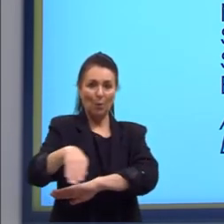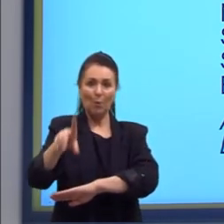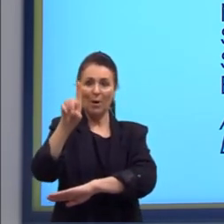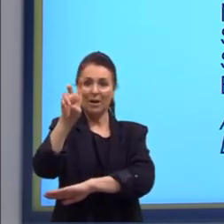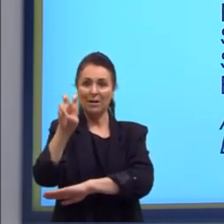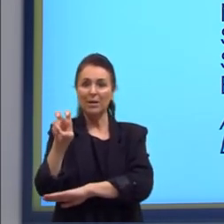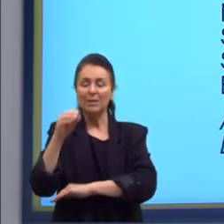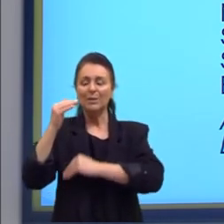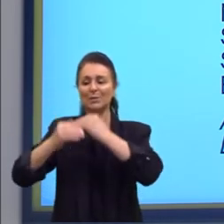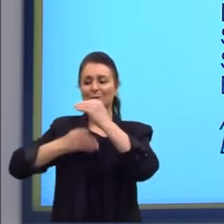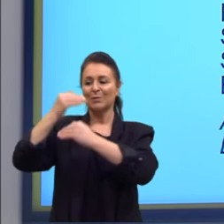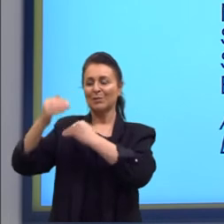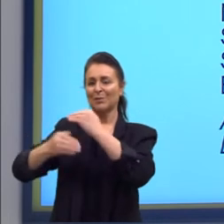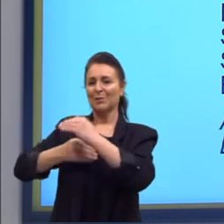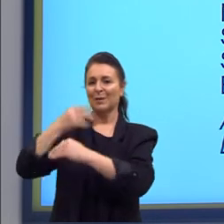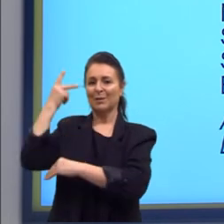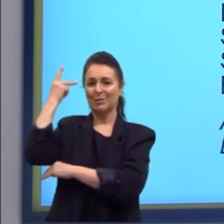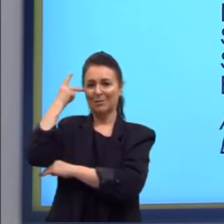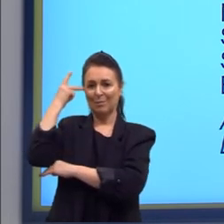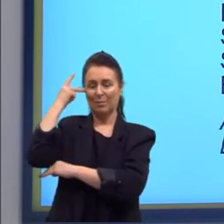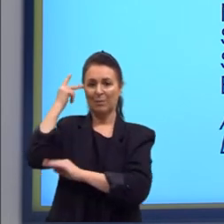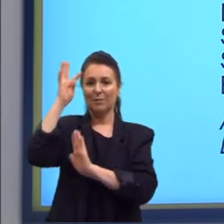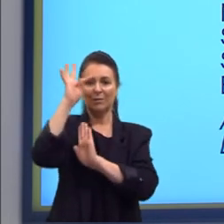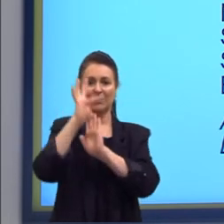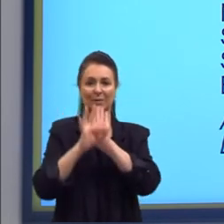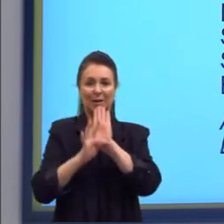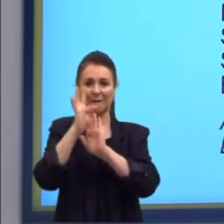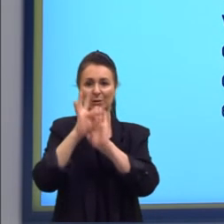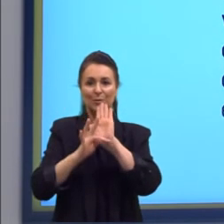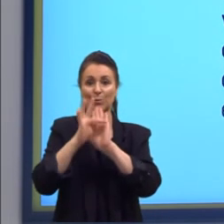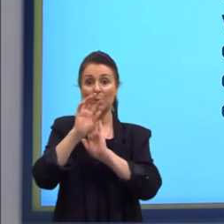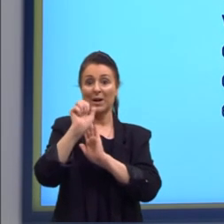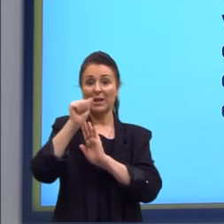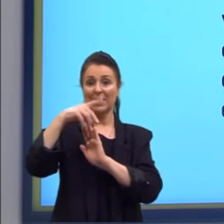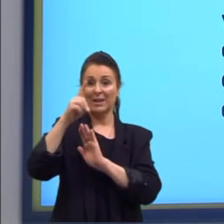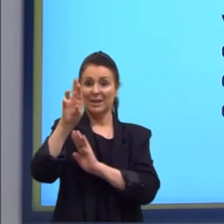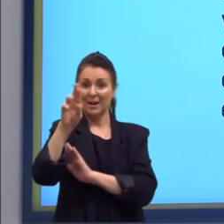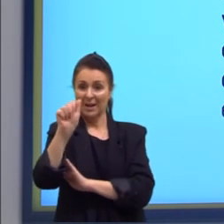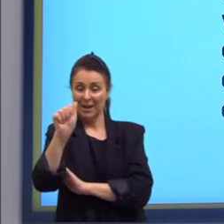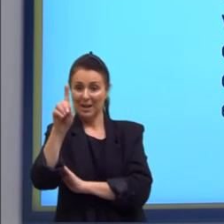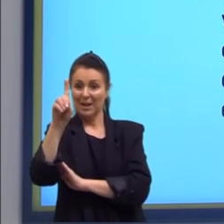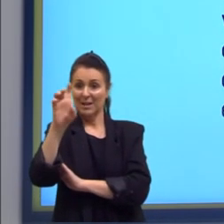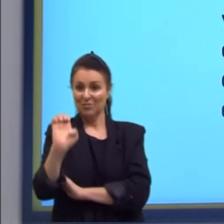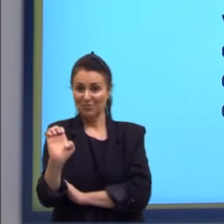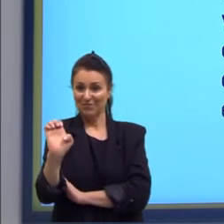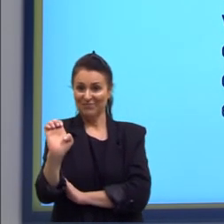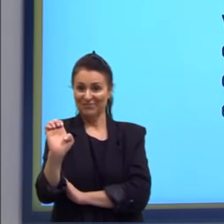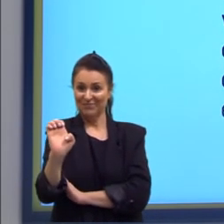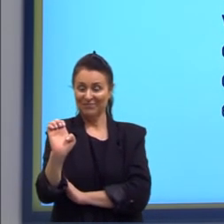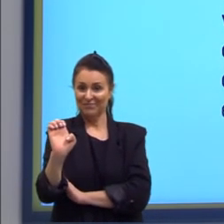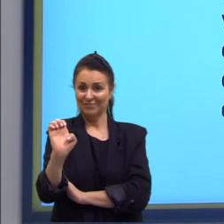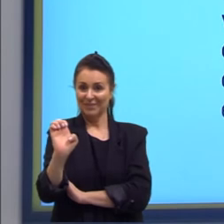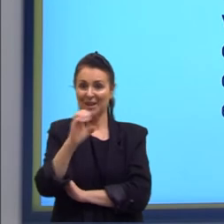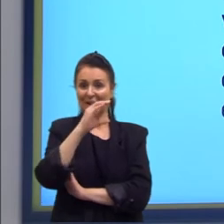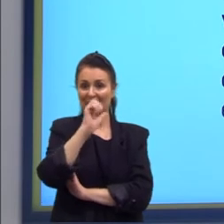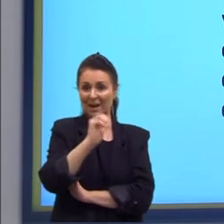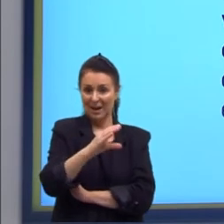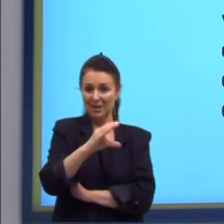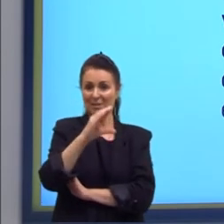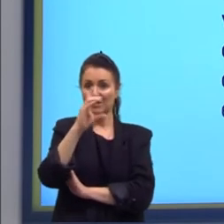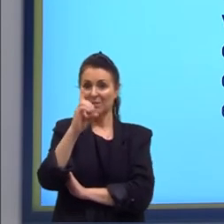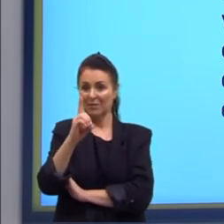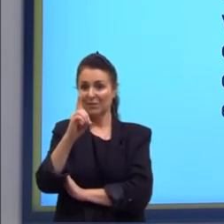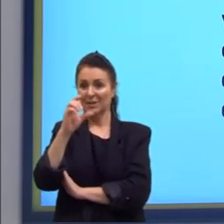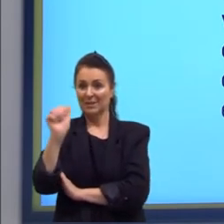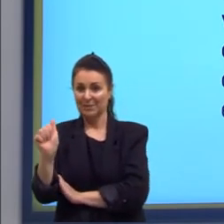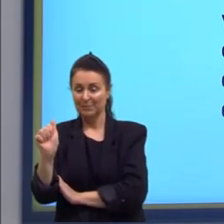progresso de São Paulo. Texto aí do Carlos Drummond de Andrade. E a nossa questão pergunta.